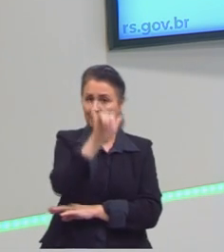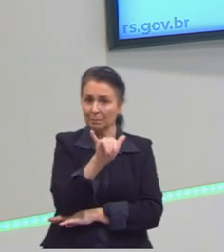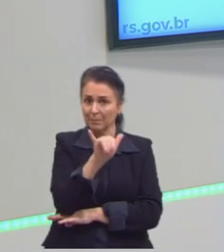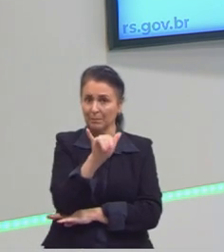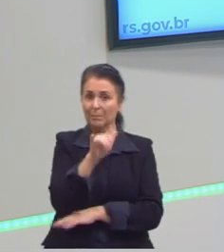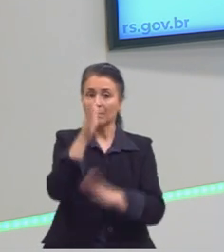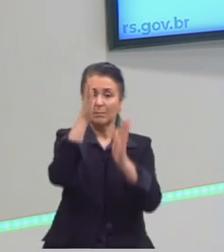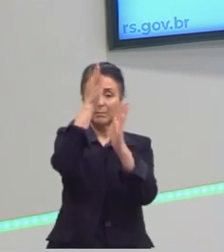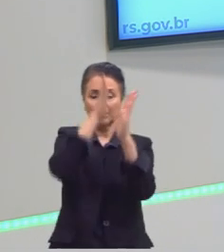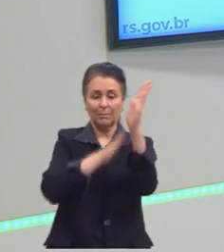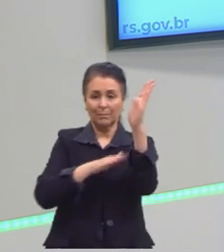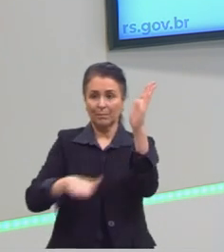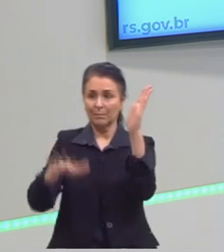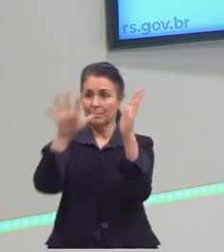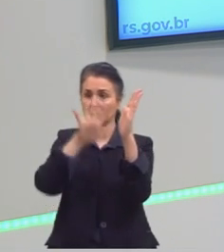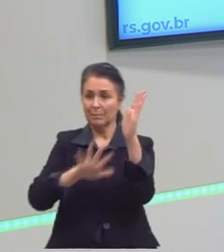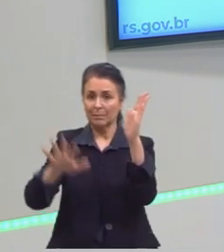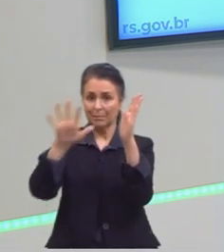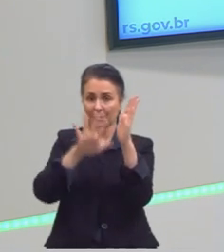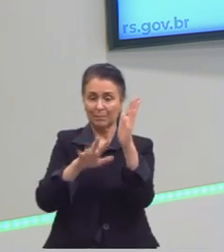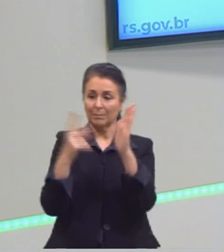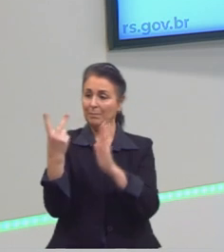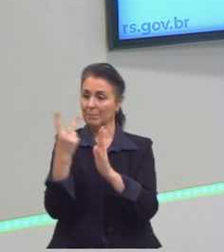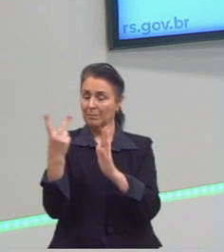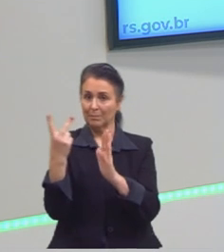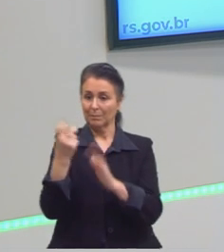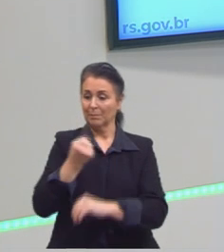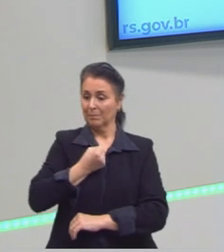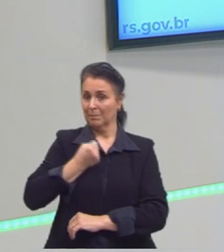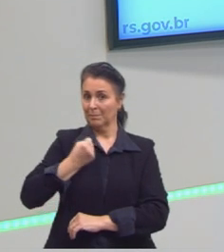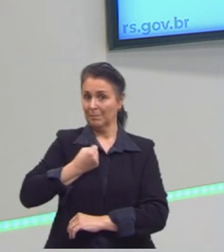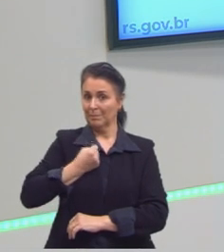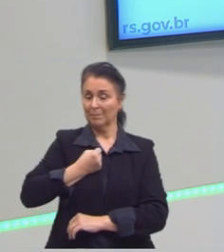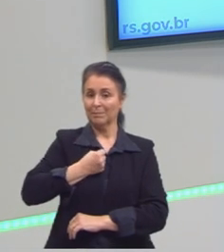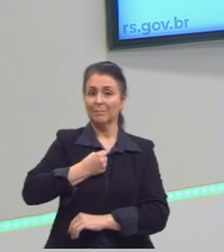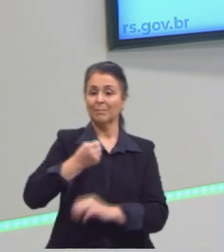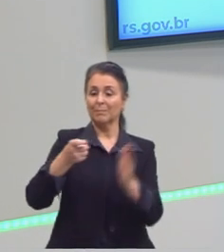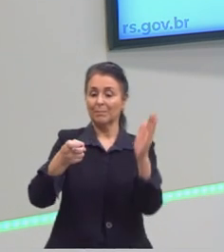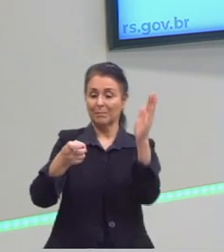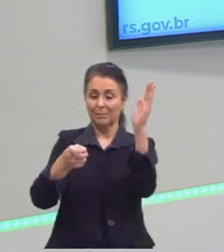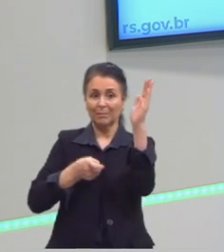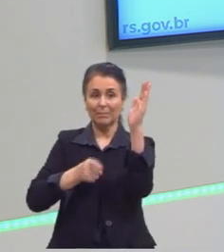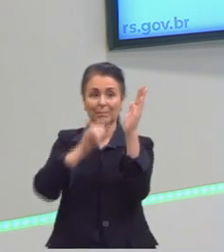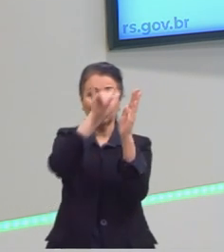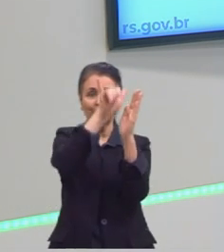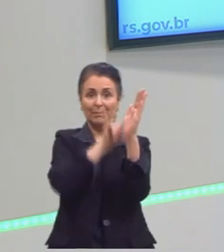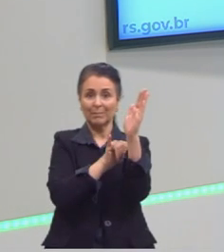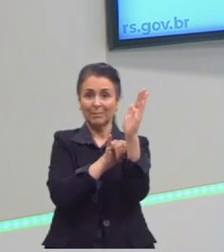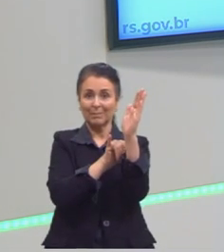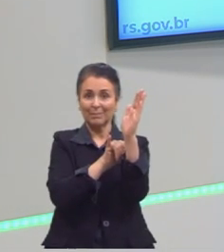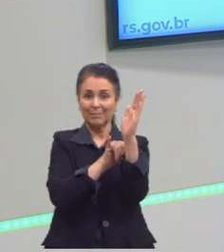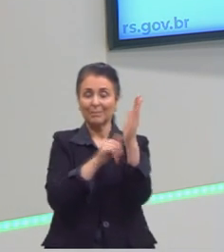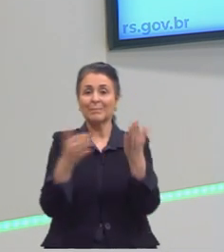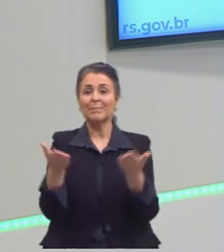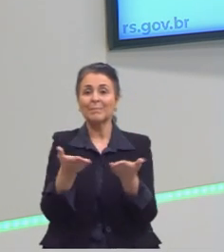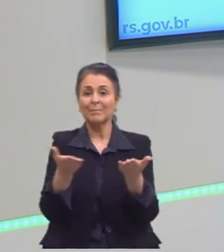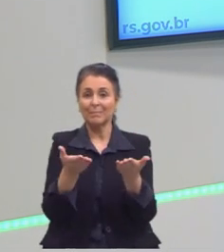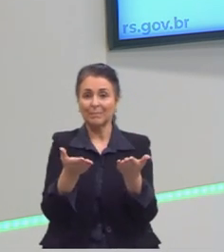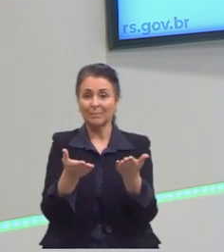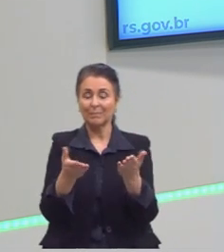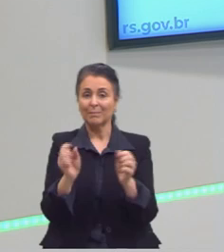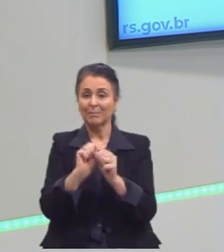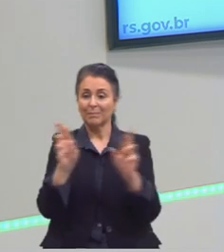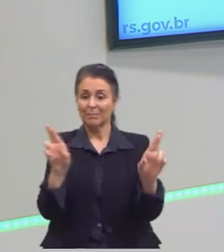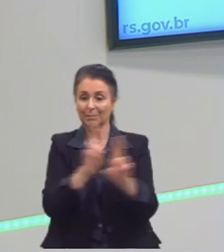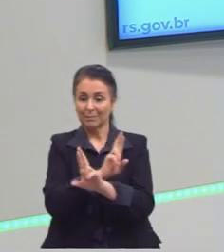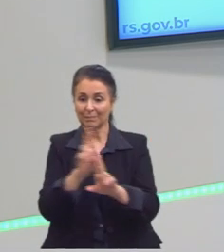nós sabemos que o par ordenado, é composto de dois valores, o X e o Y. Só que agora a gente vai relacionar